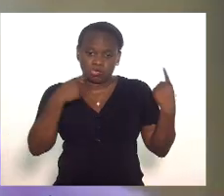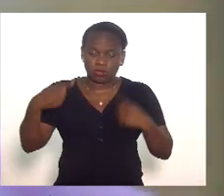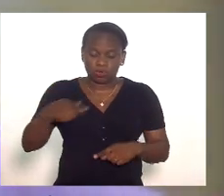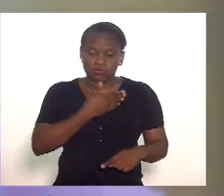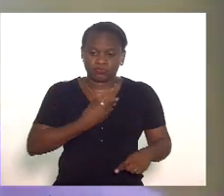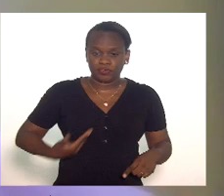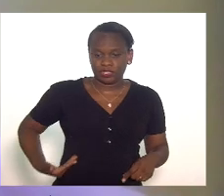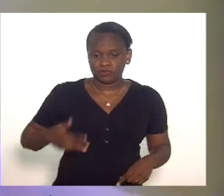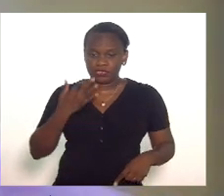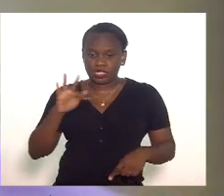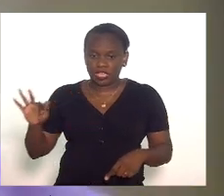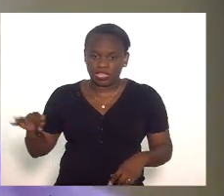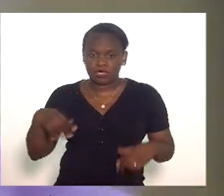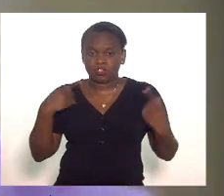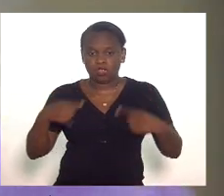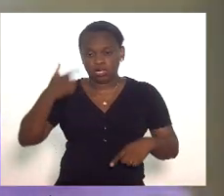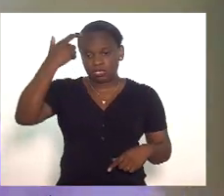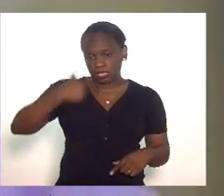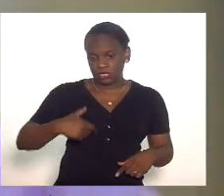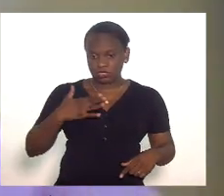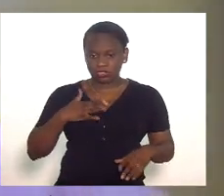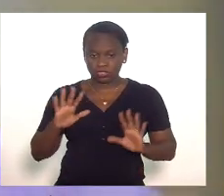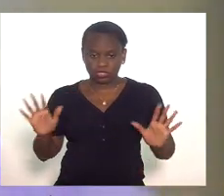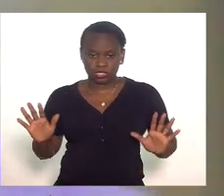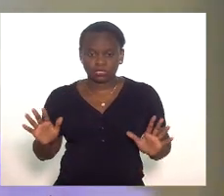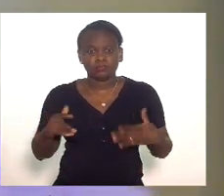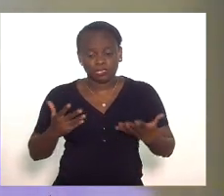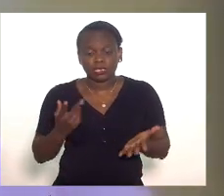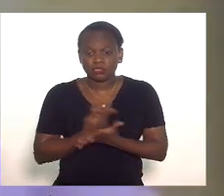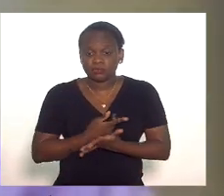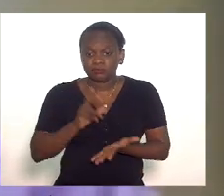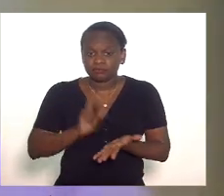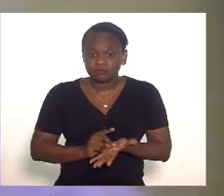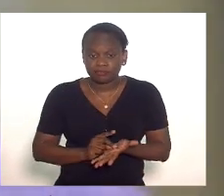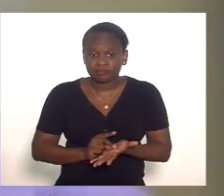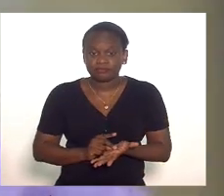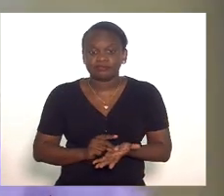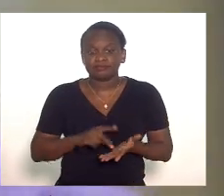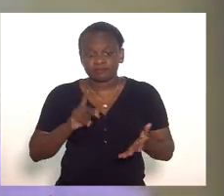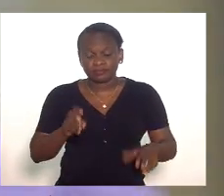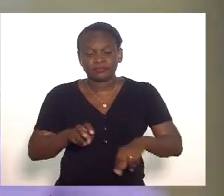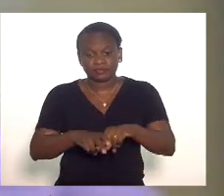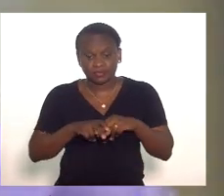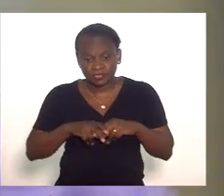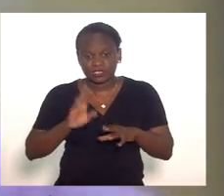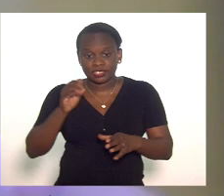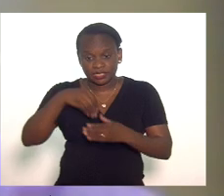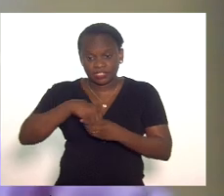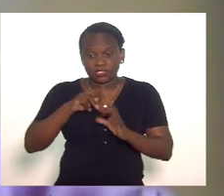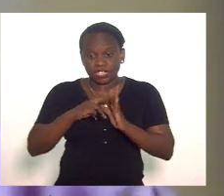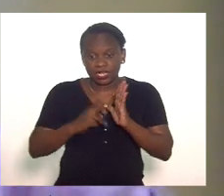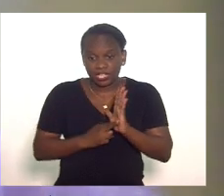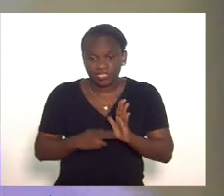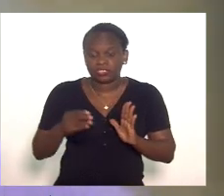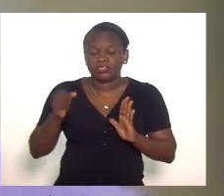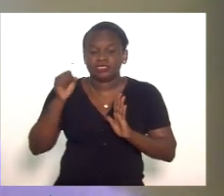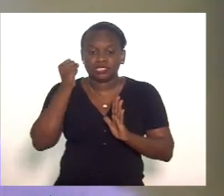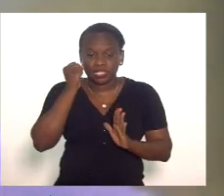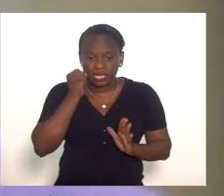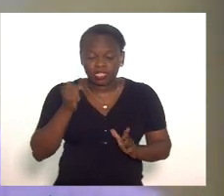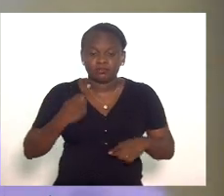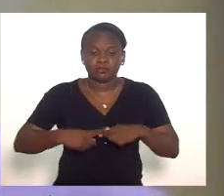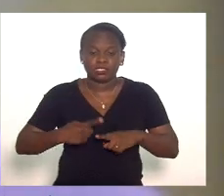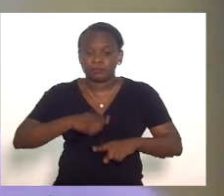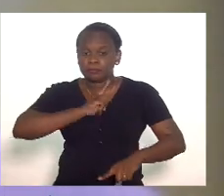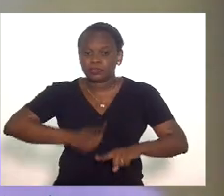contrário a sua própria figura isso acabou acontecendo ao arrepio do regimento interno do senado que veda